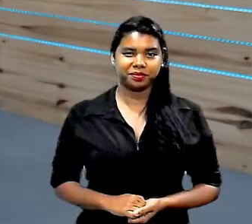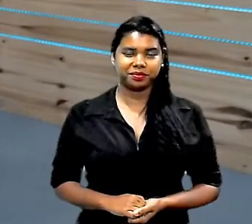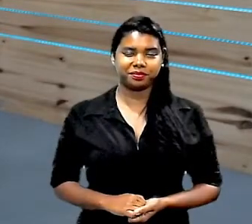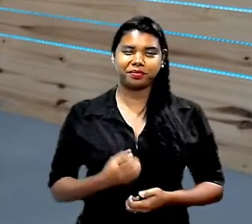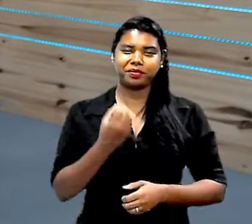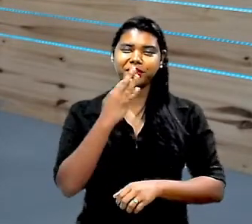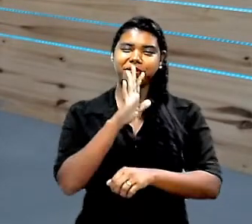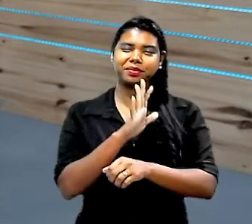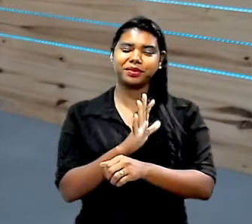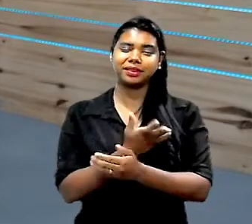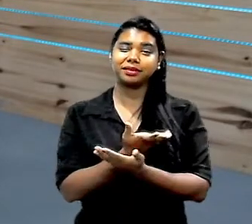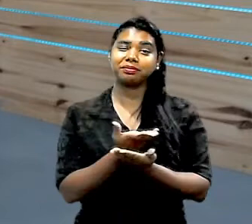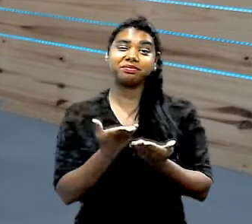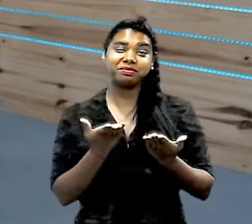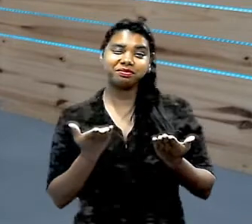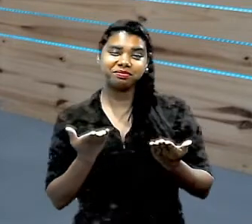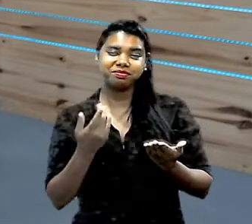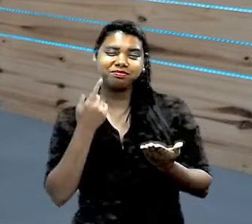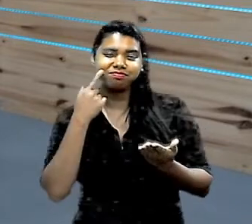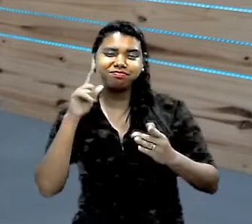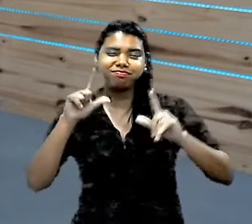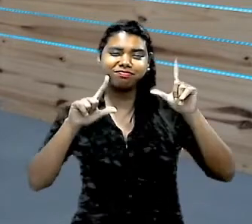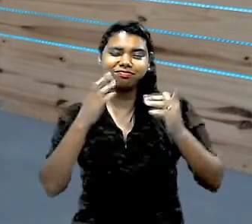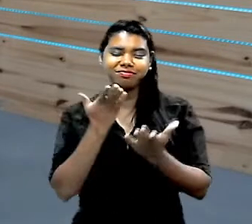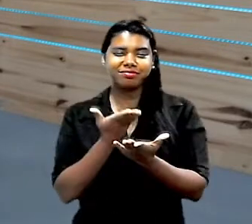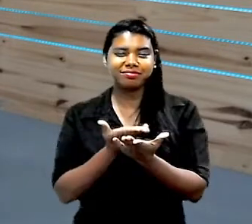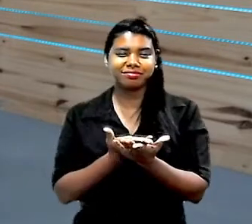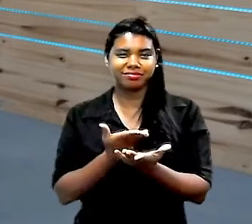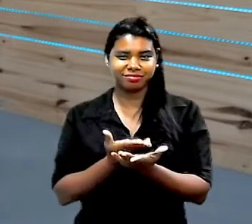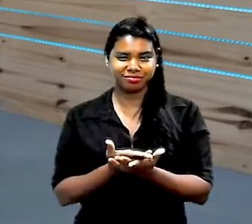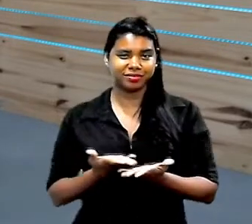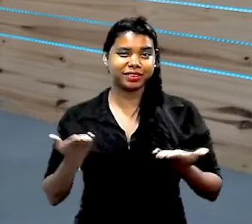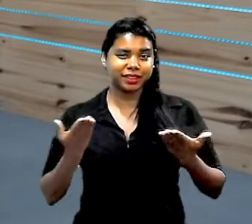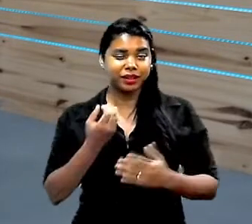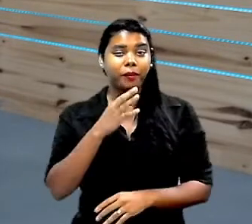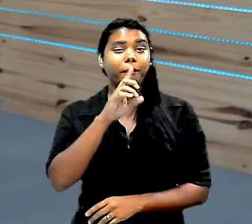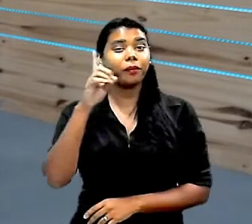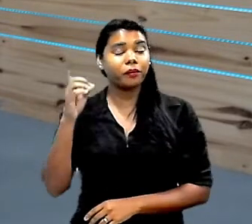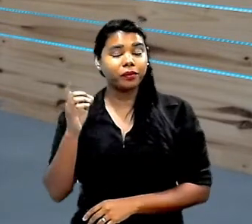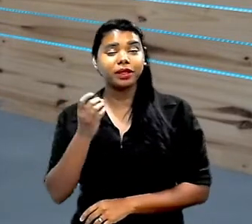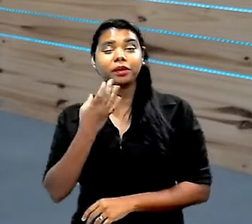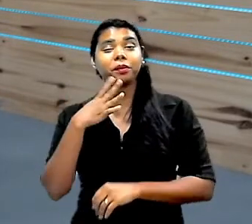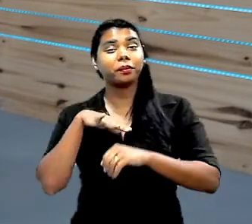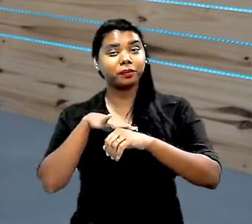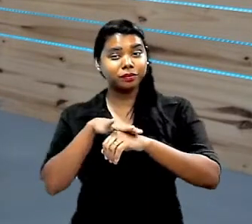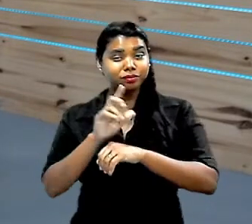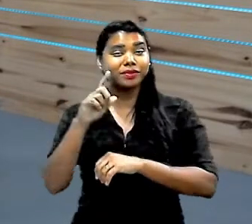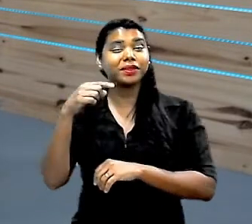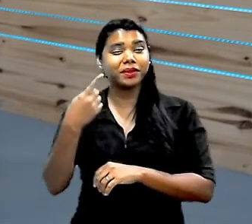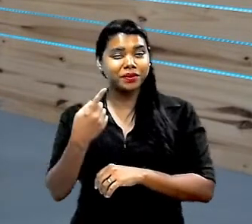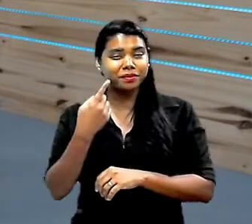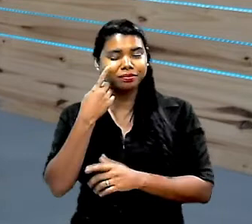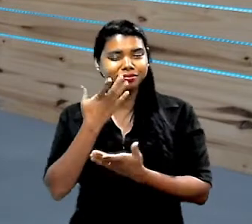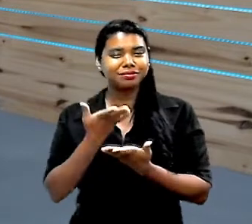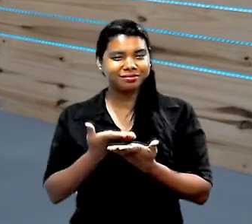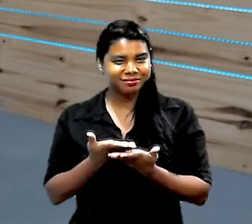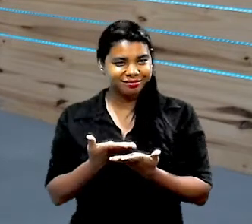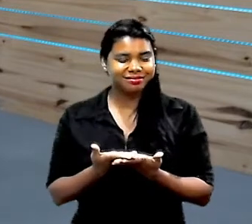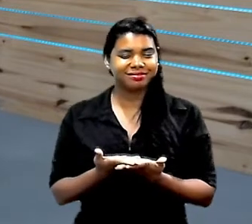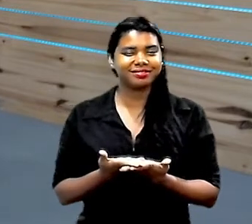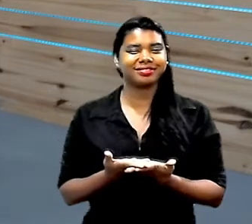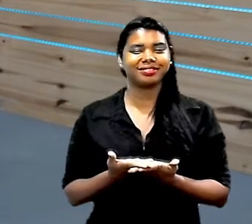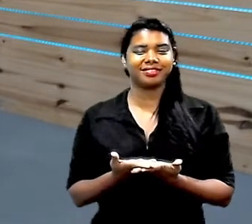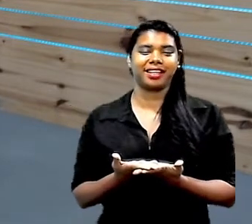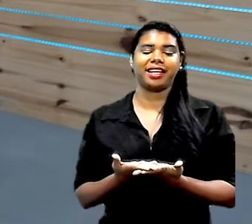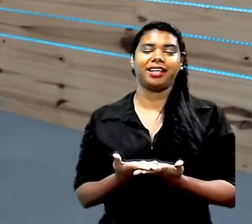Boa tarde aí pra você que tá assistindo essa aula ao vivo Bom dia ou boa noite se você vai assistir aí uma das nossas reprises aí